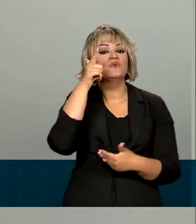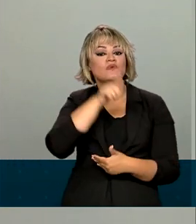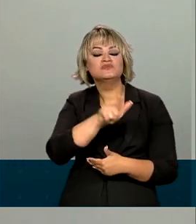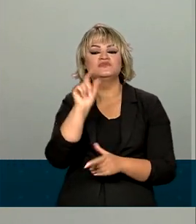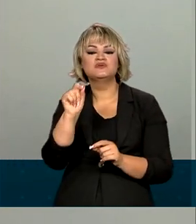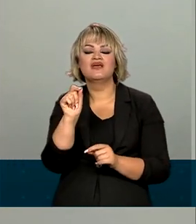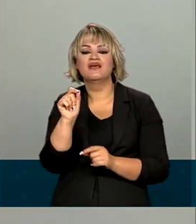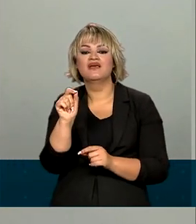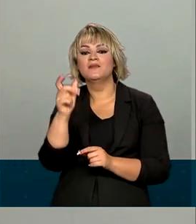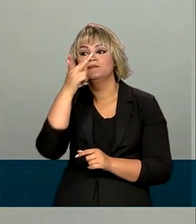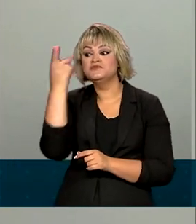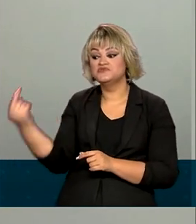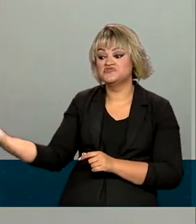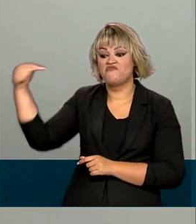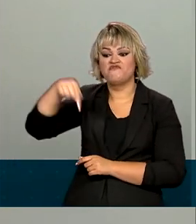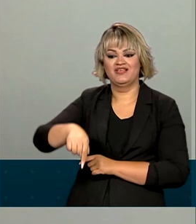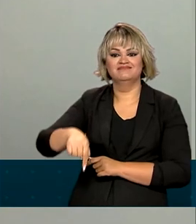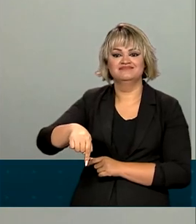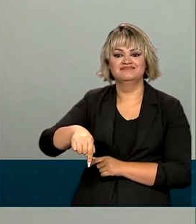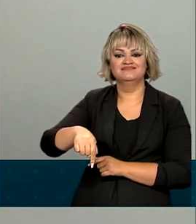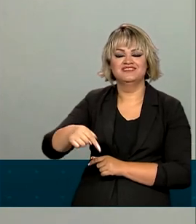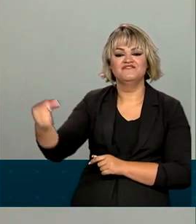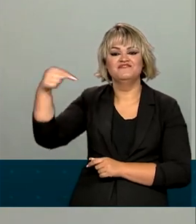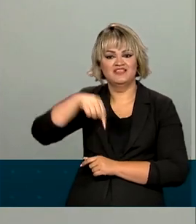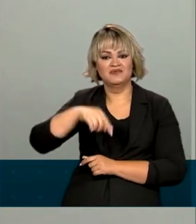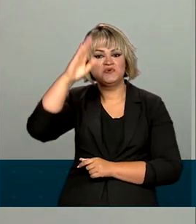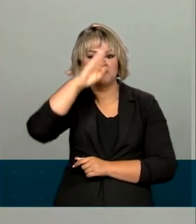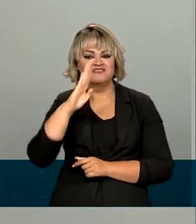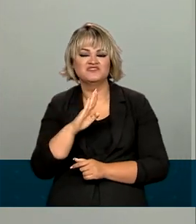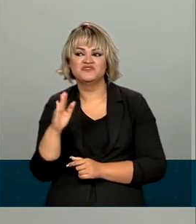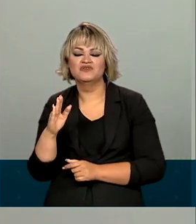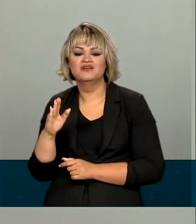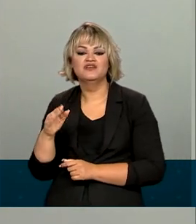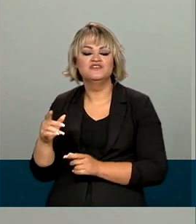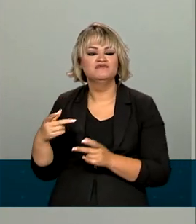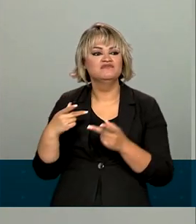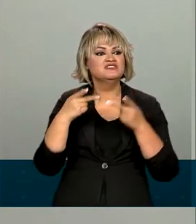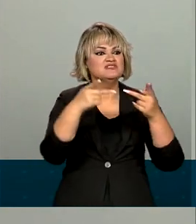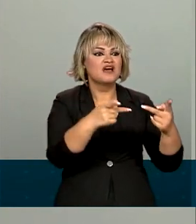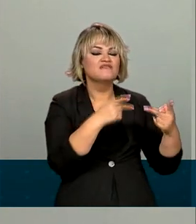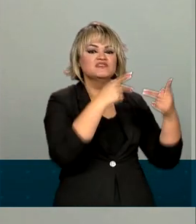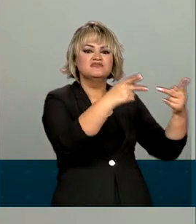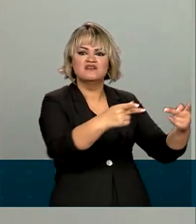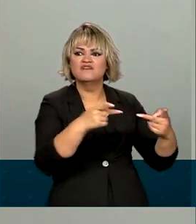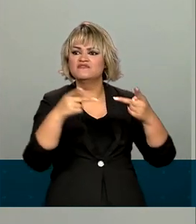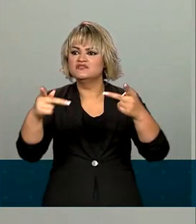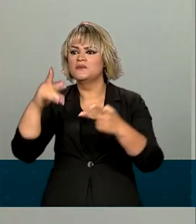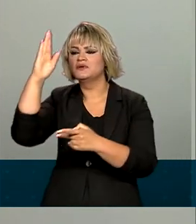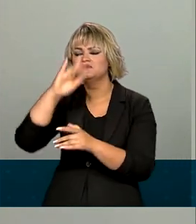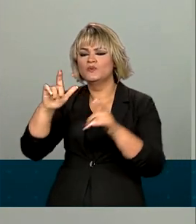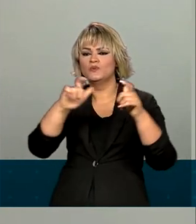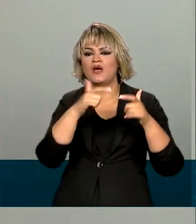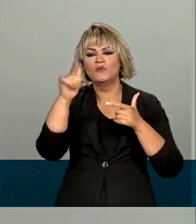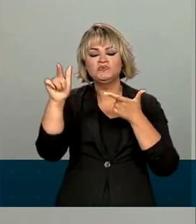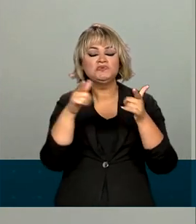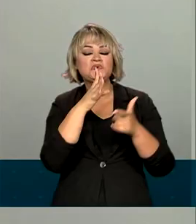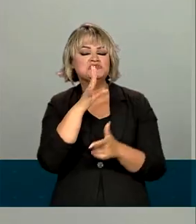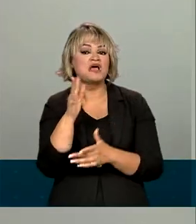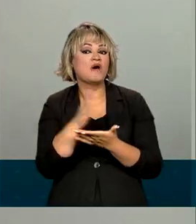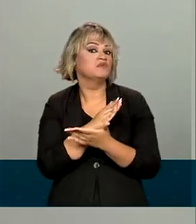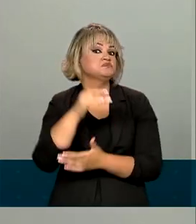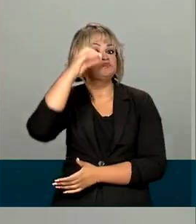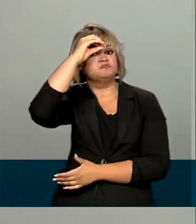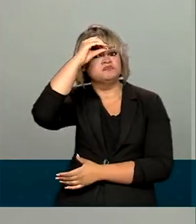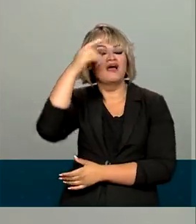brasileiros passassem a viajar mais no Brasil. E passando a viajar, começaram a conhecer destinos no nosso país que eles não